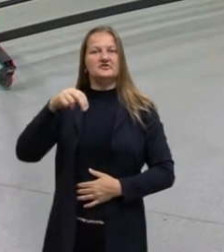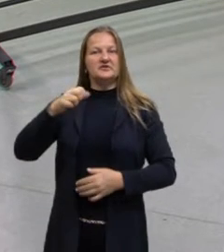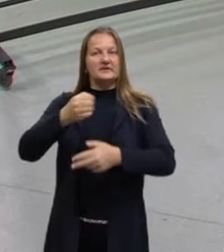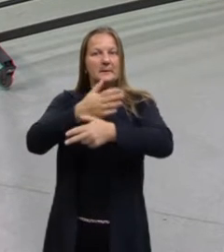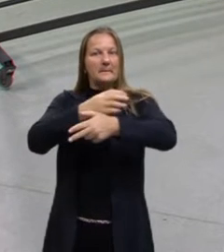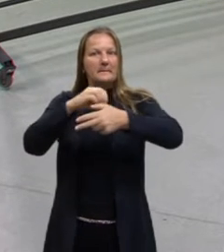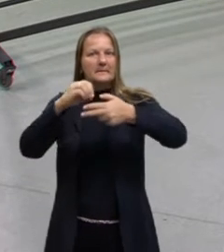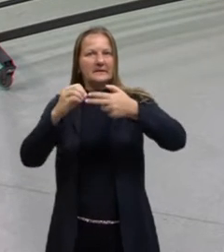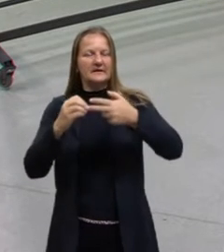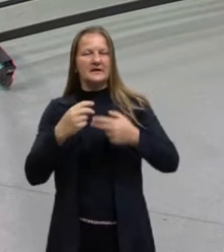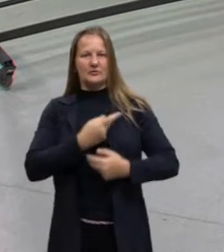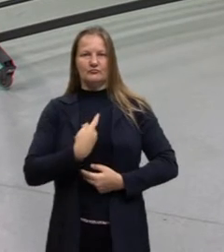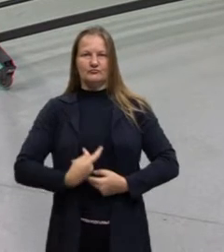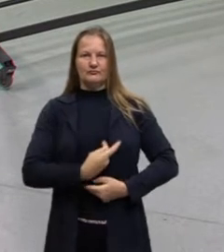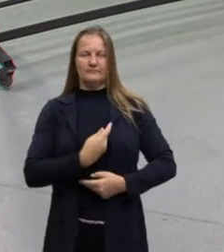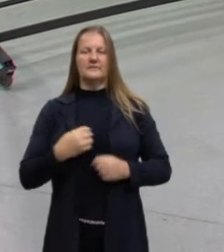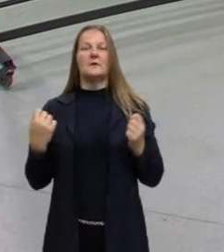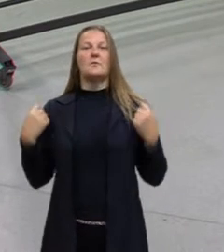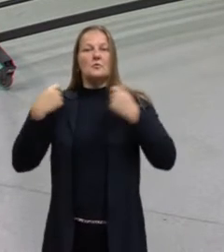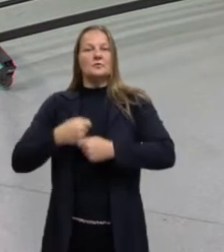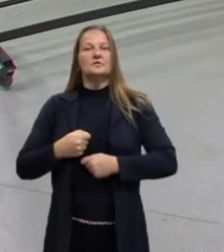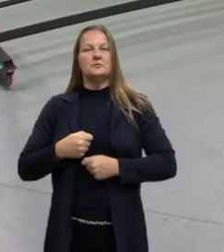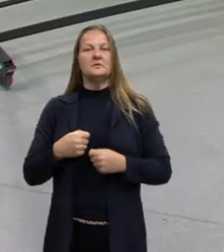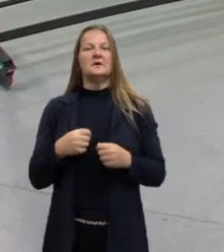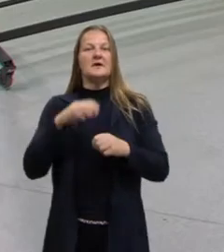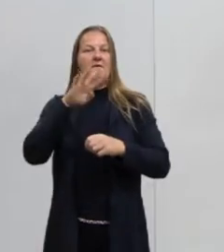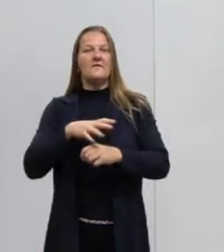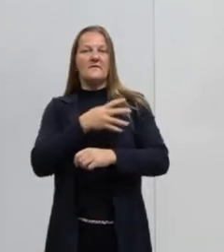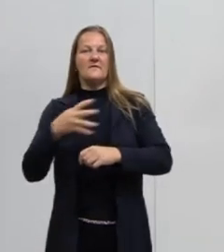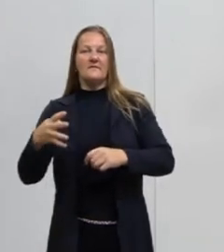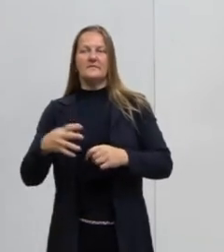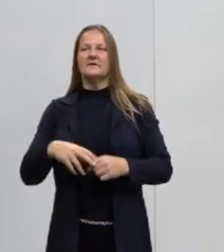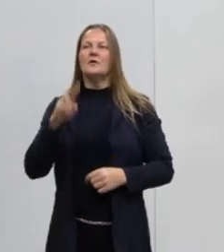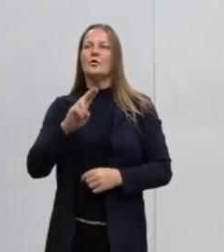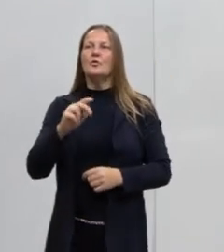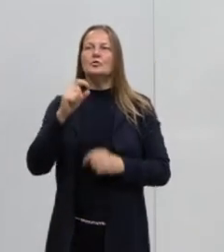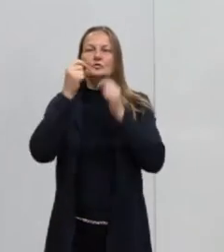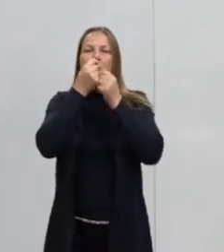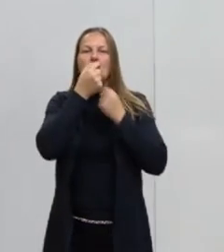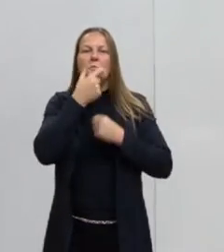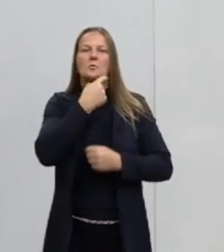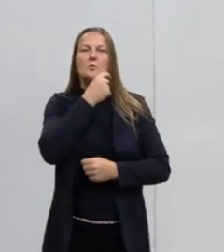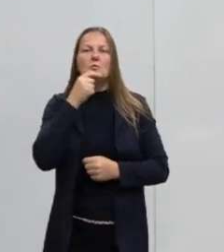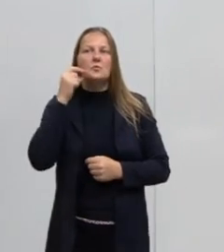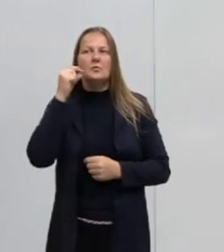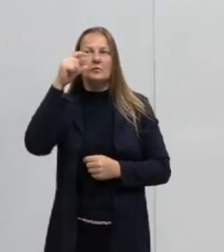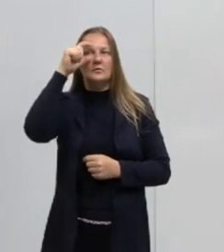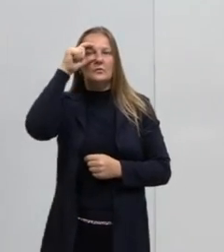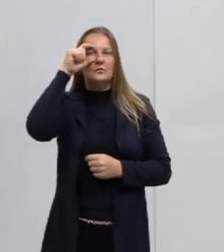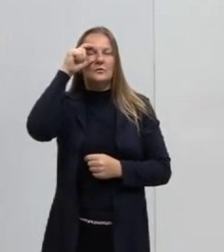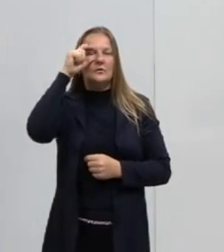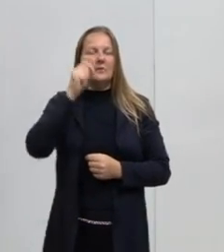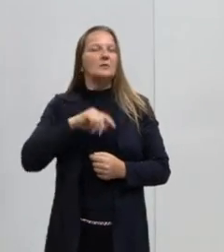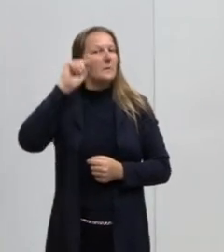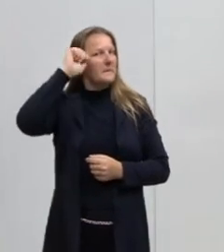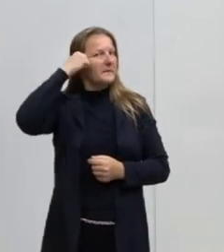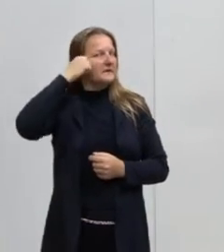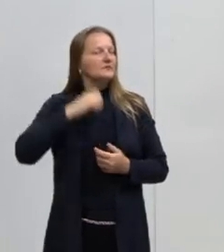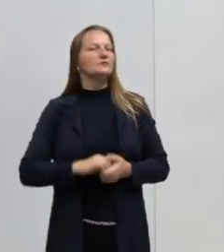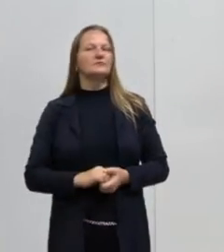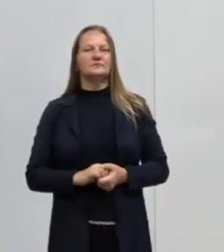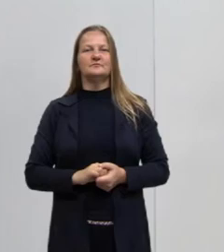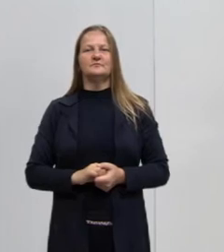Projeto Prena em 2022 e por cima uma flanela. Eu uso cavanhaque, um óculos na armação preta